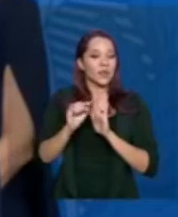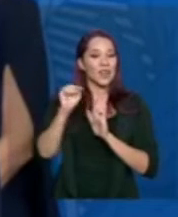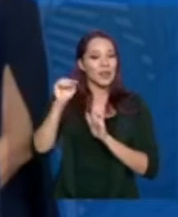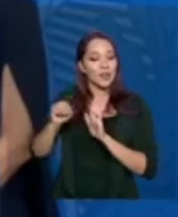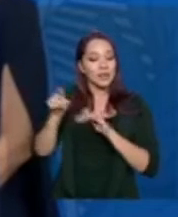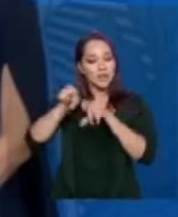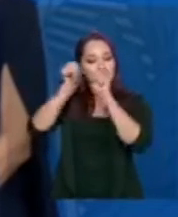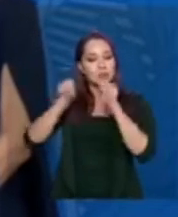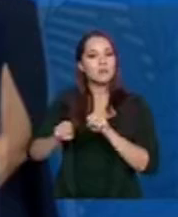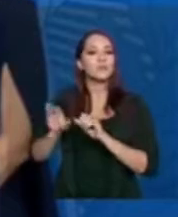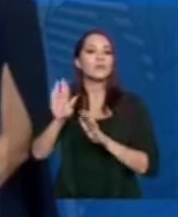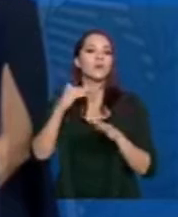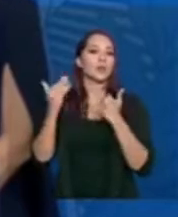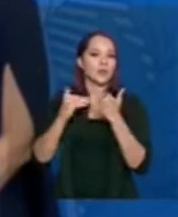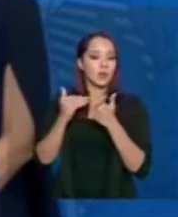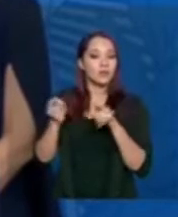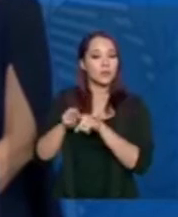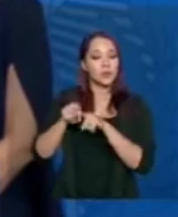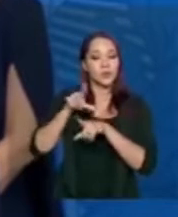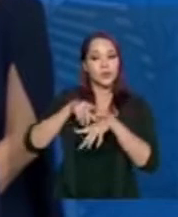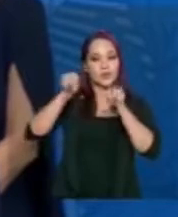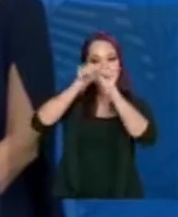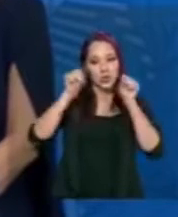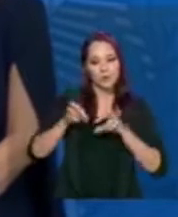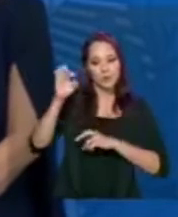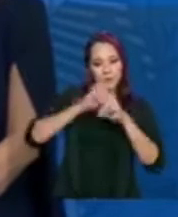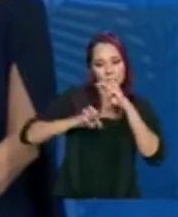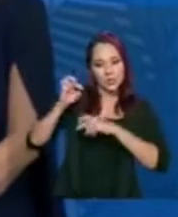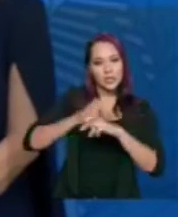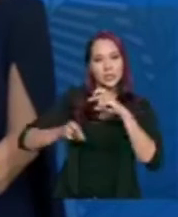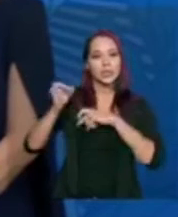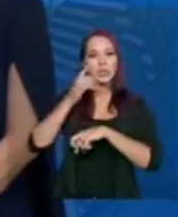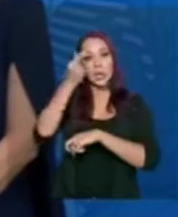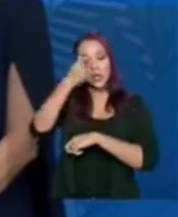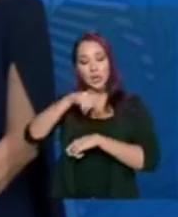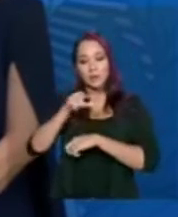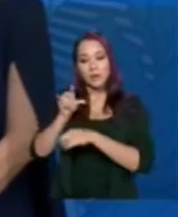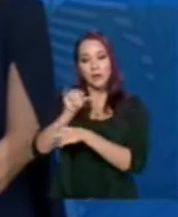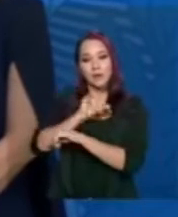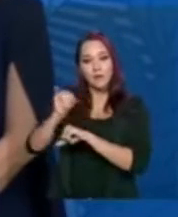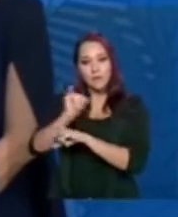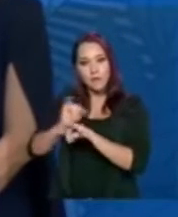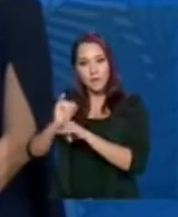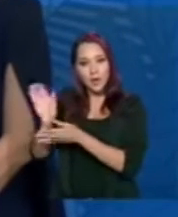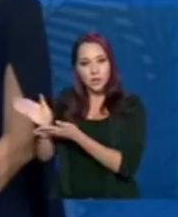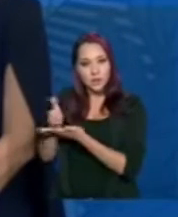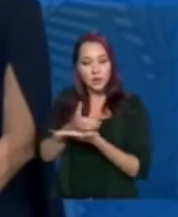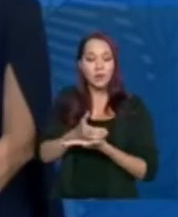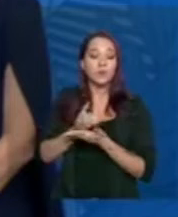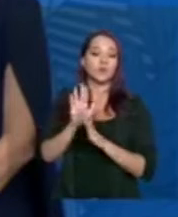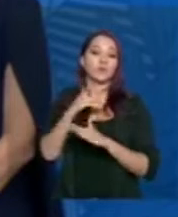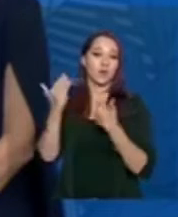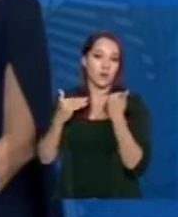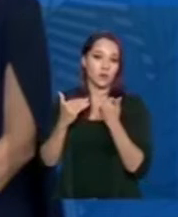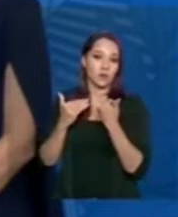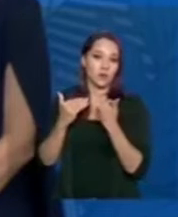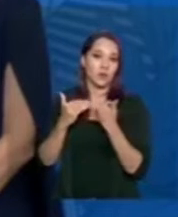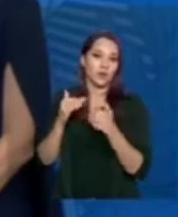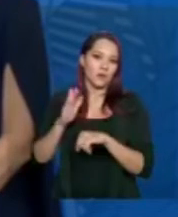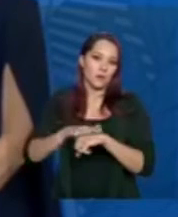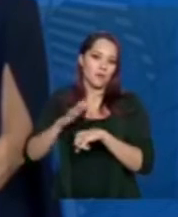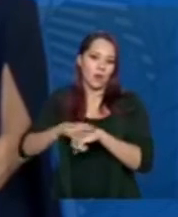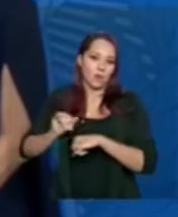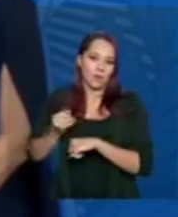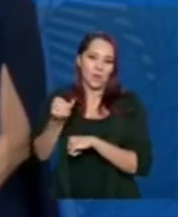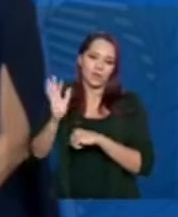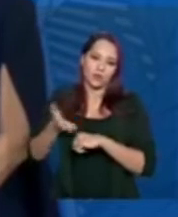sistema de mortalidade, a gente utiliza também o sistema de vigilância epidemiológica da gripe para coletar informações sobre óbitos, com mais oportunidades, já